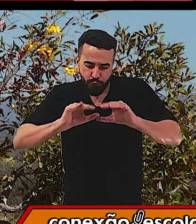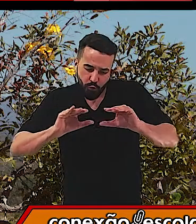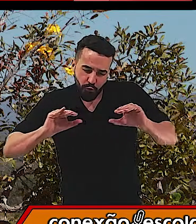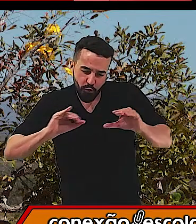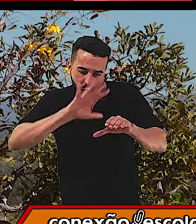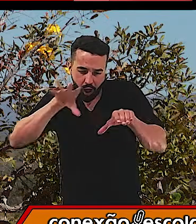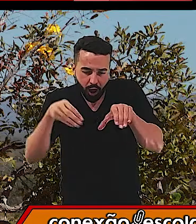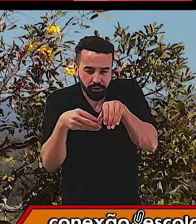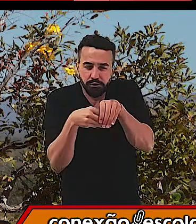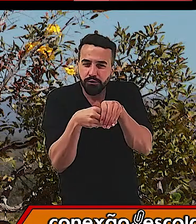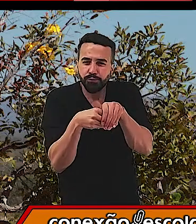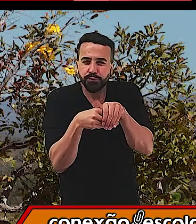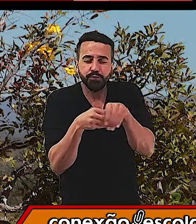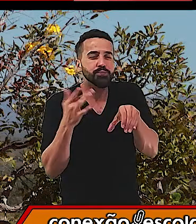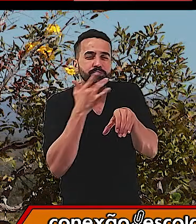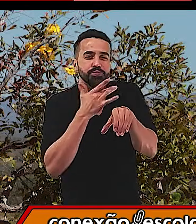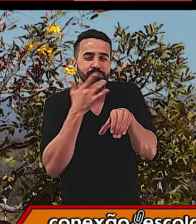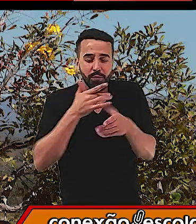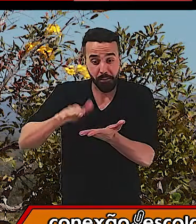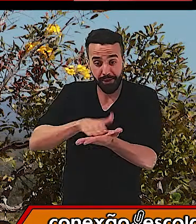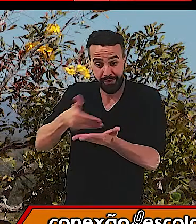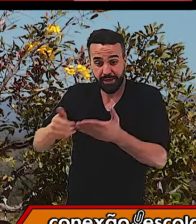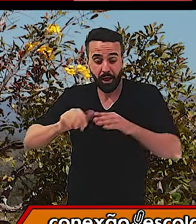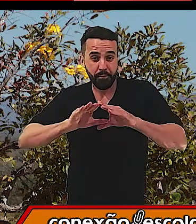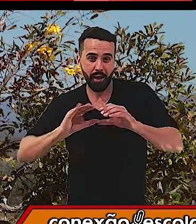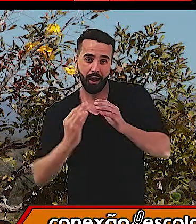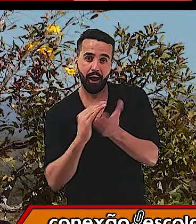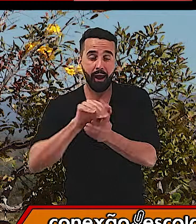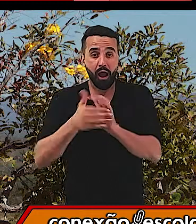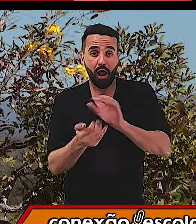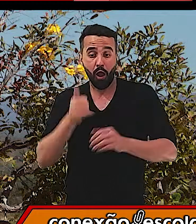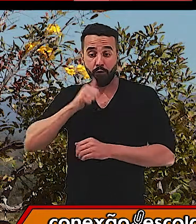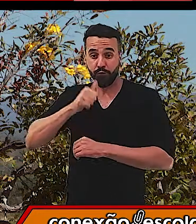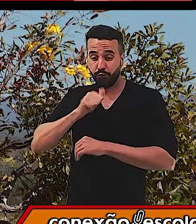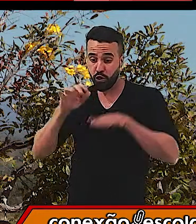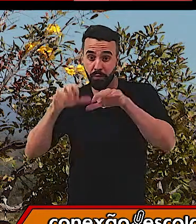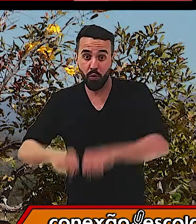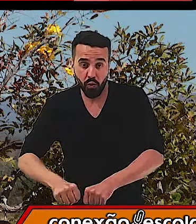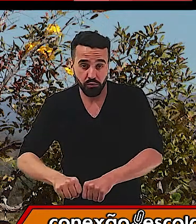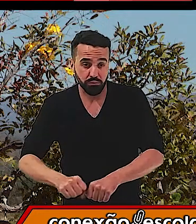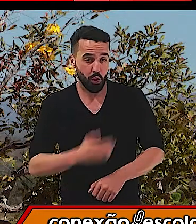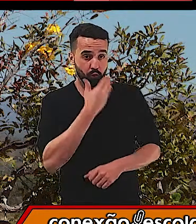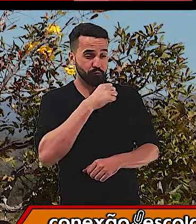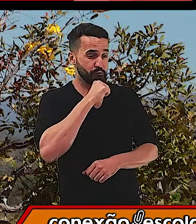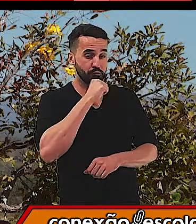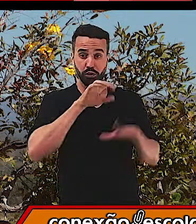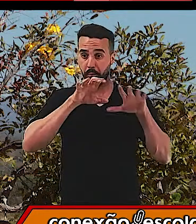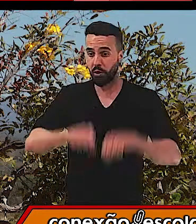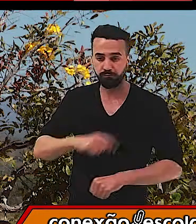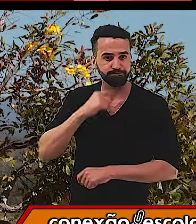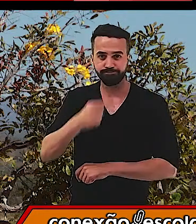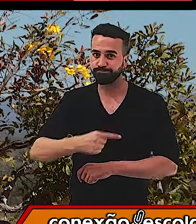creme recheado, no manteiga amassado. A avó não me pegou, o vô não me pegou,